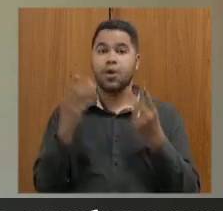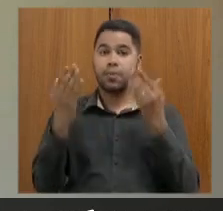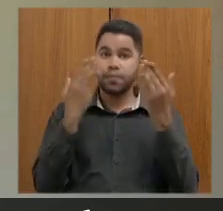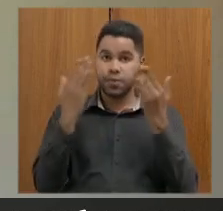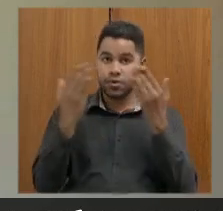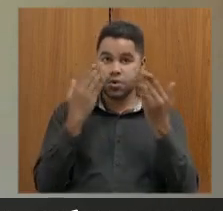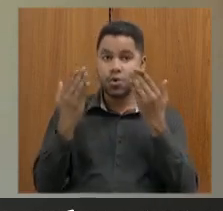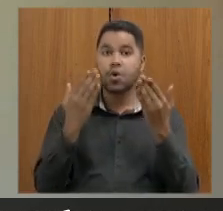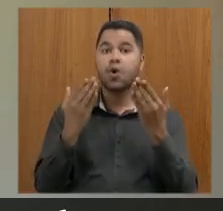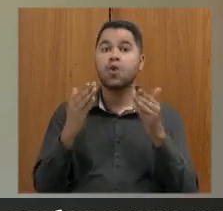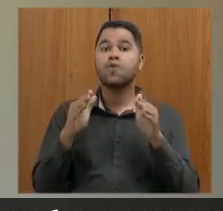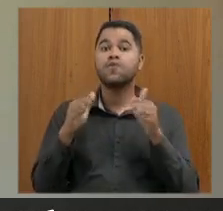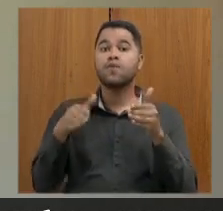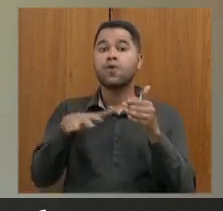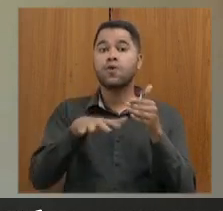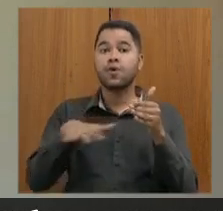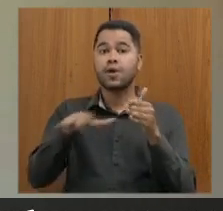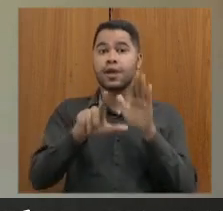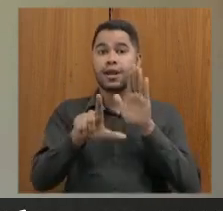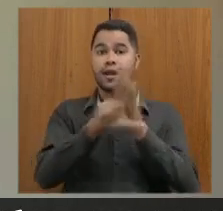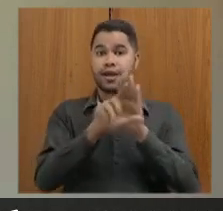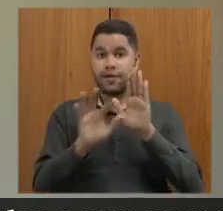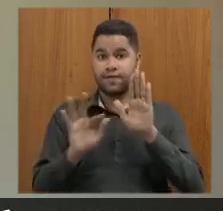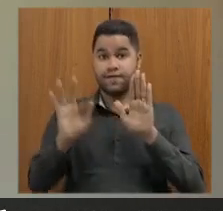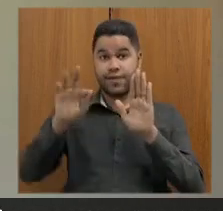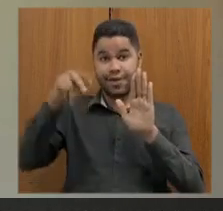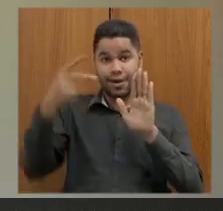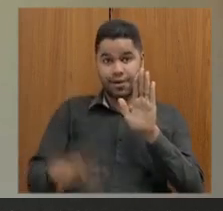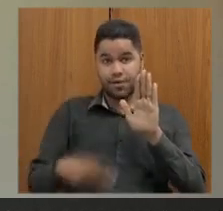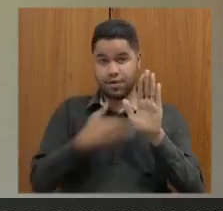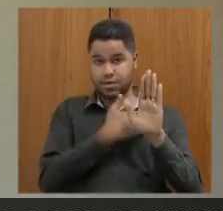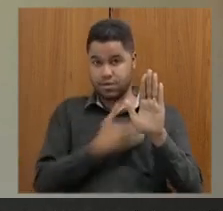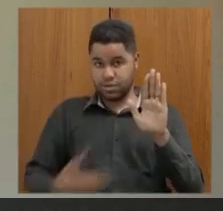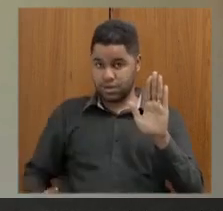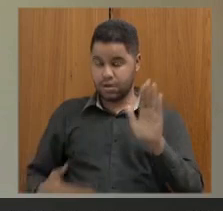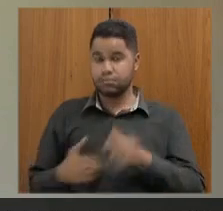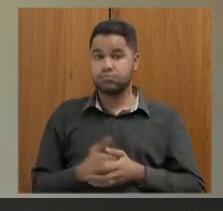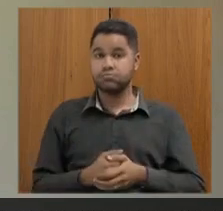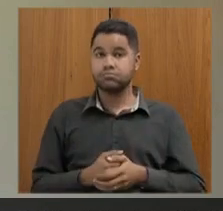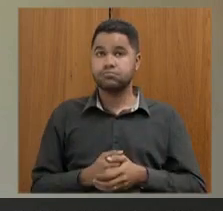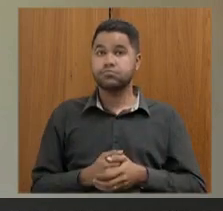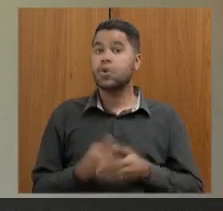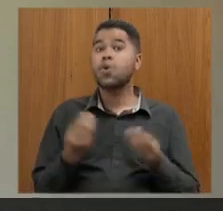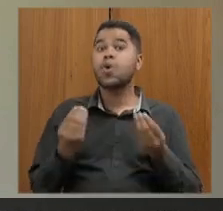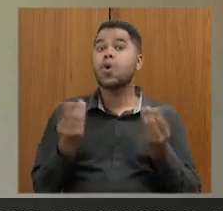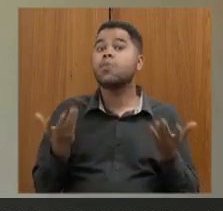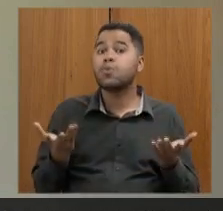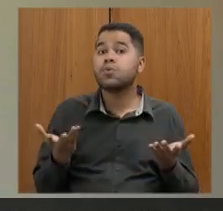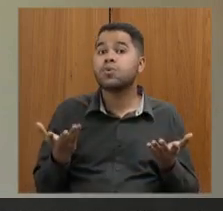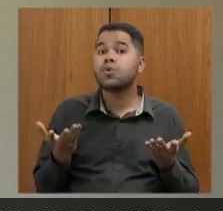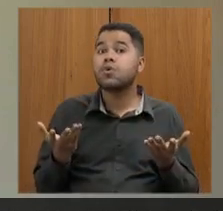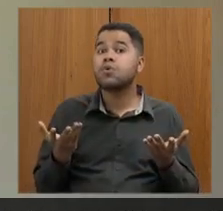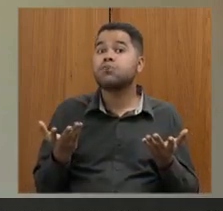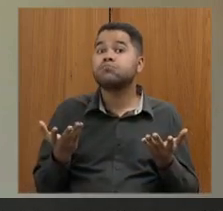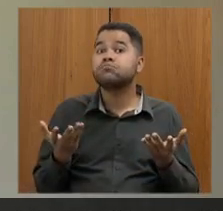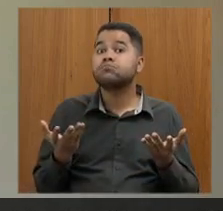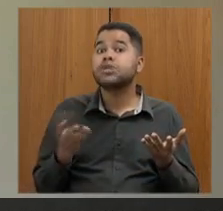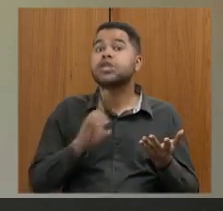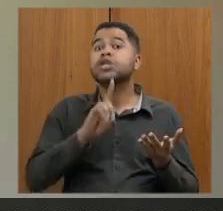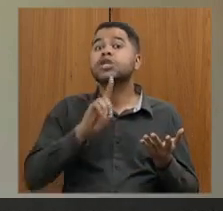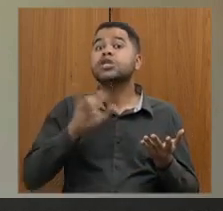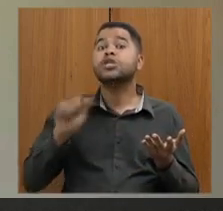psicólogos para o cumprimento da lei federal aqui no Estado. Em que pé que anda? Quando efetivamente